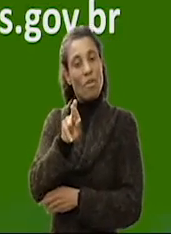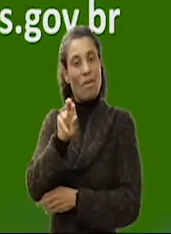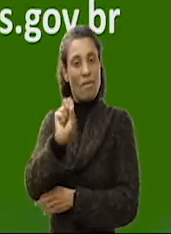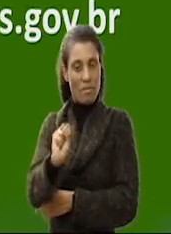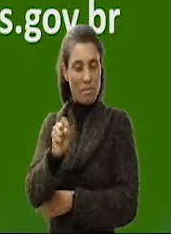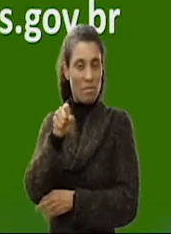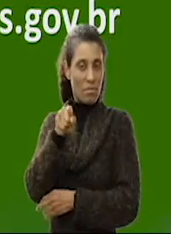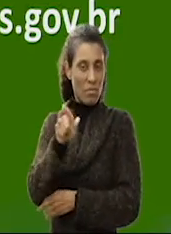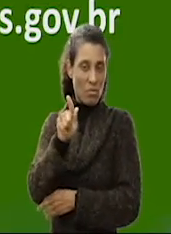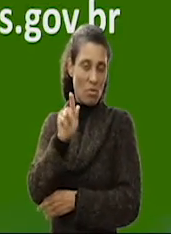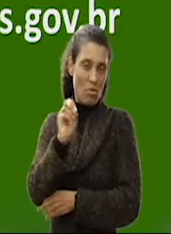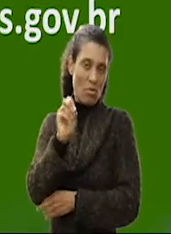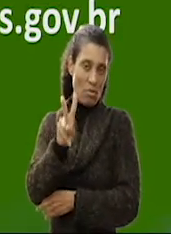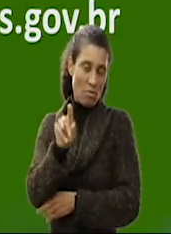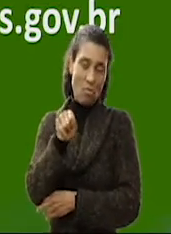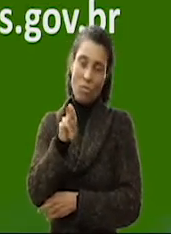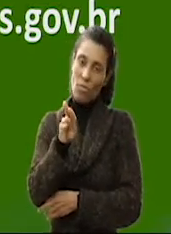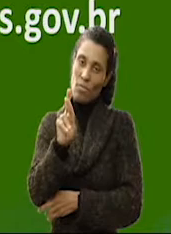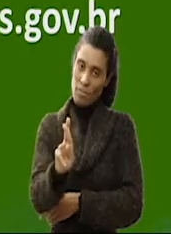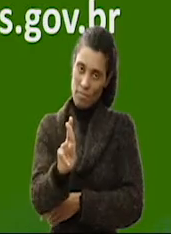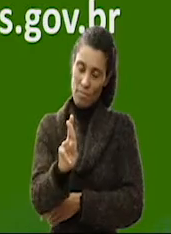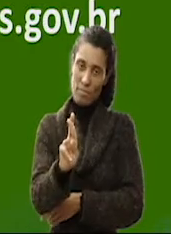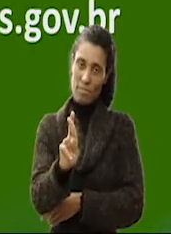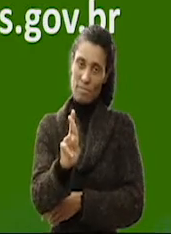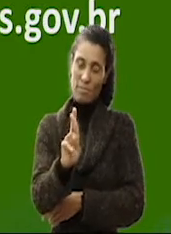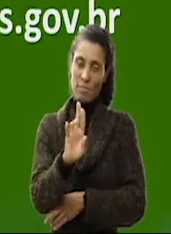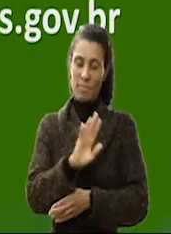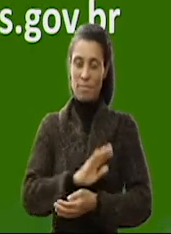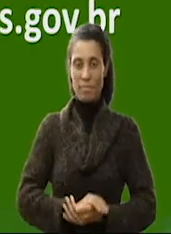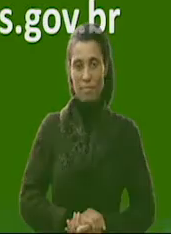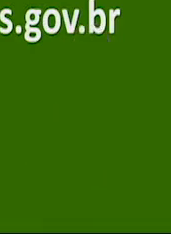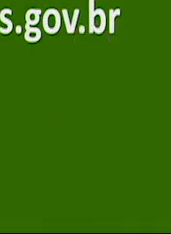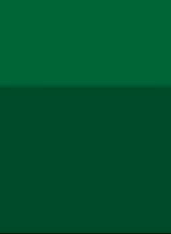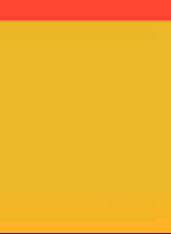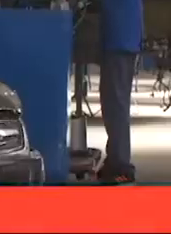.rs.gov.br e